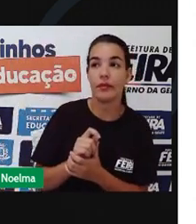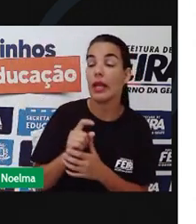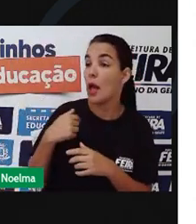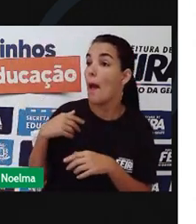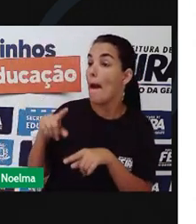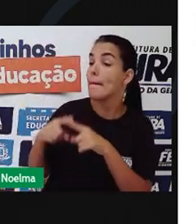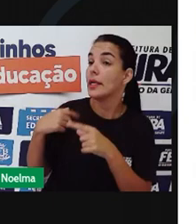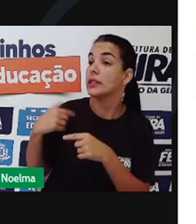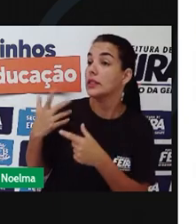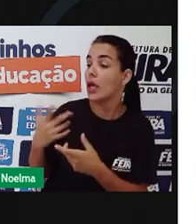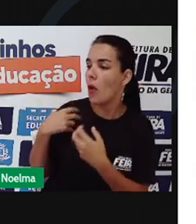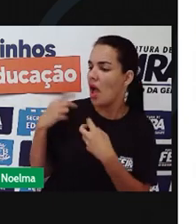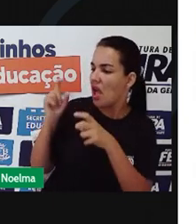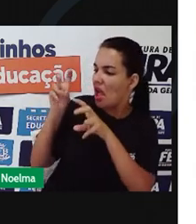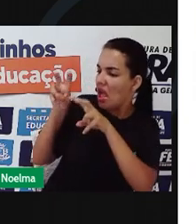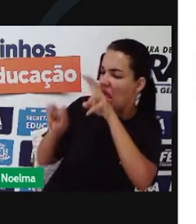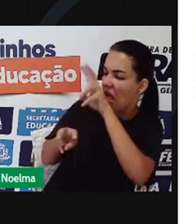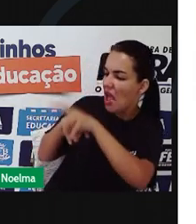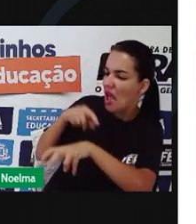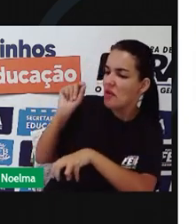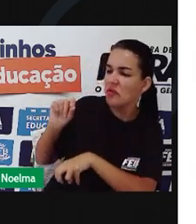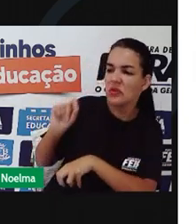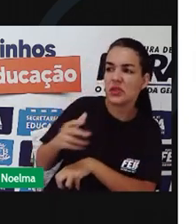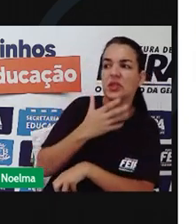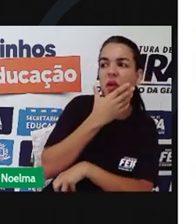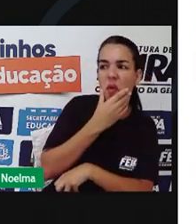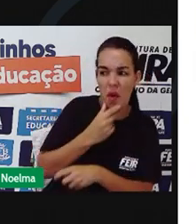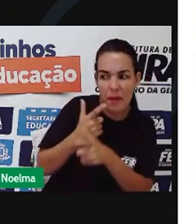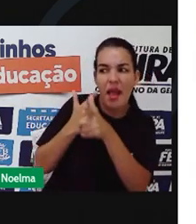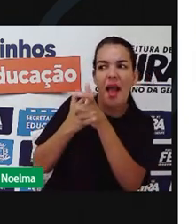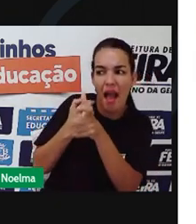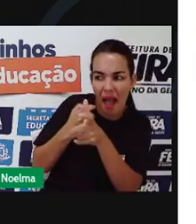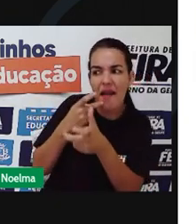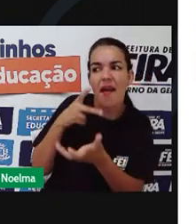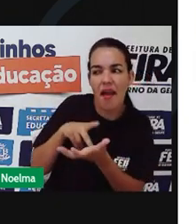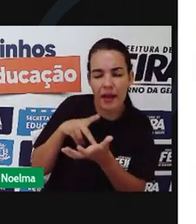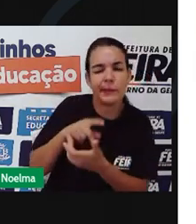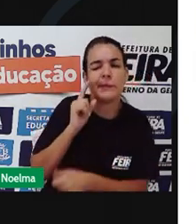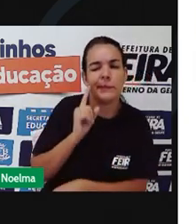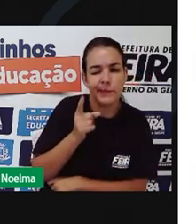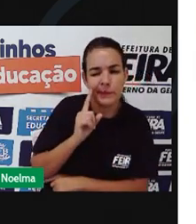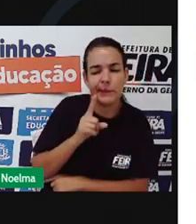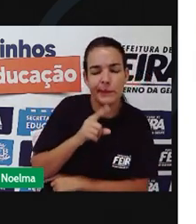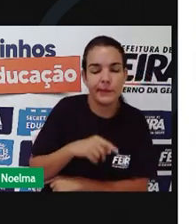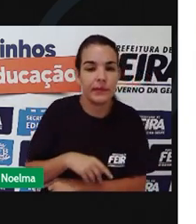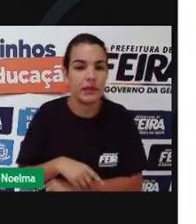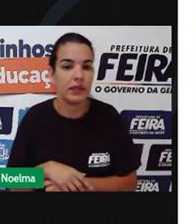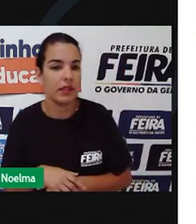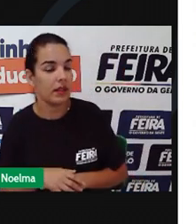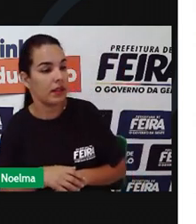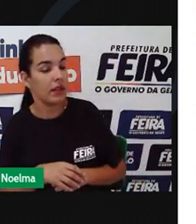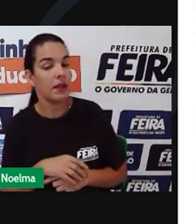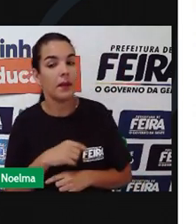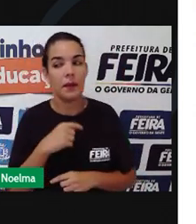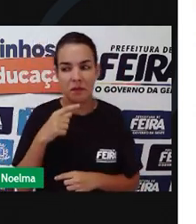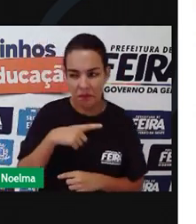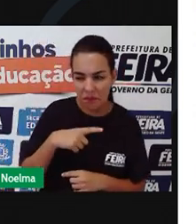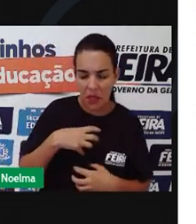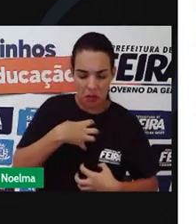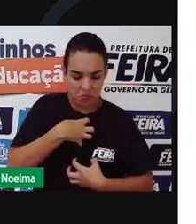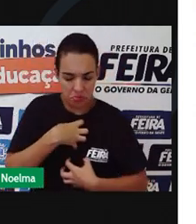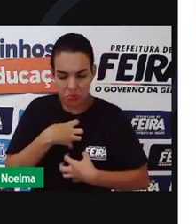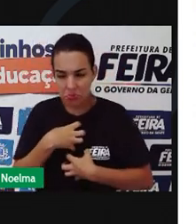Mas eu ainda desconfio que você é um daqueles caçadores. Hum... Tem o jeito deles.